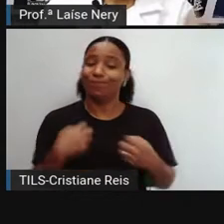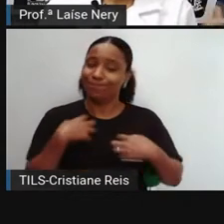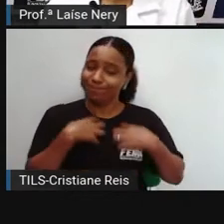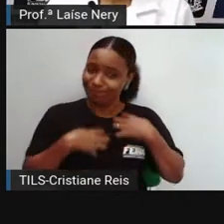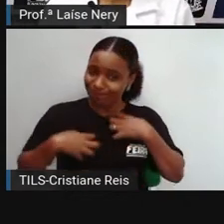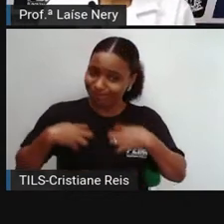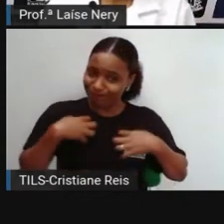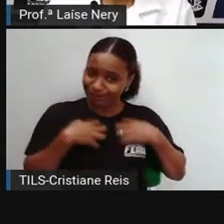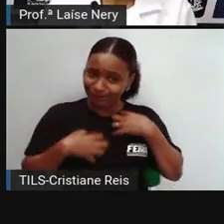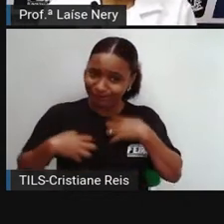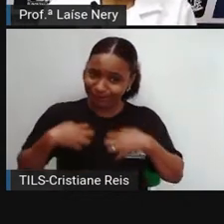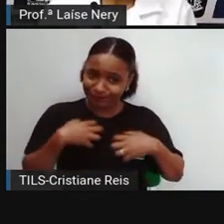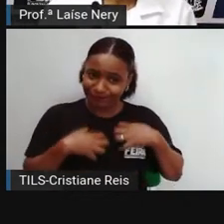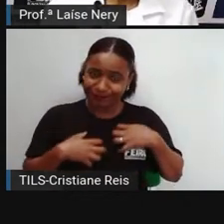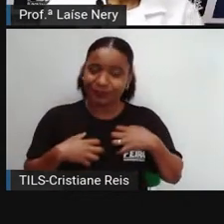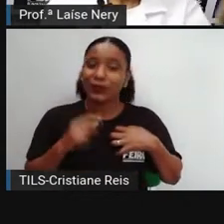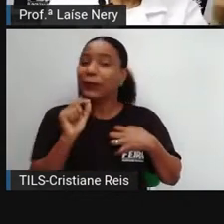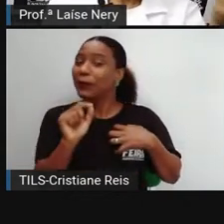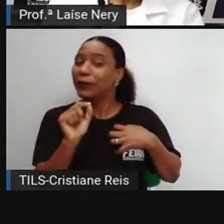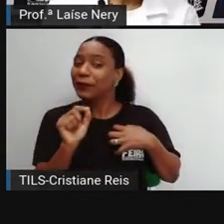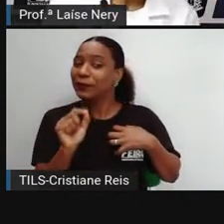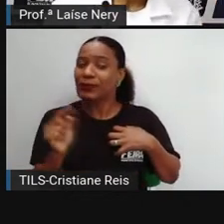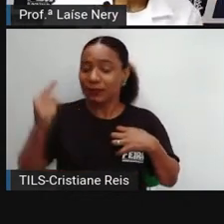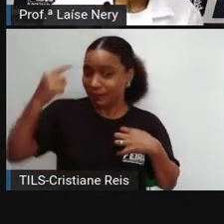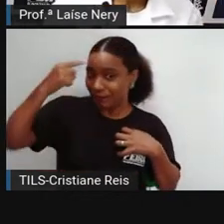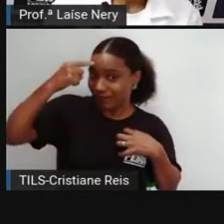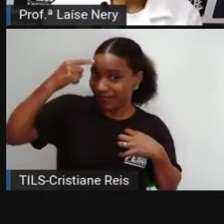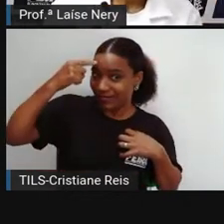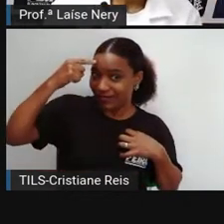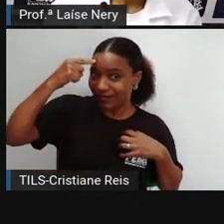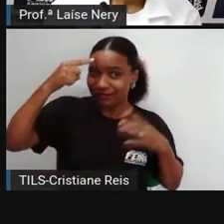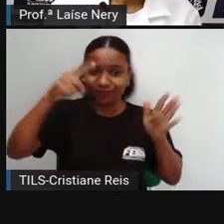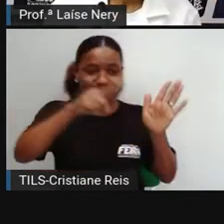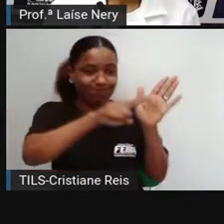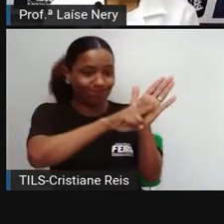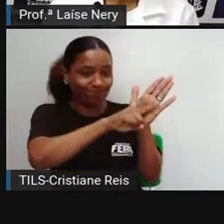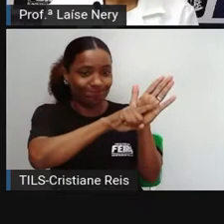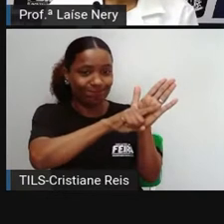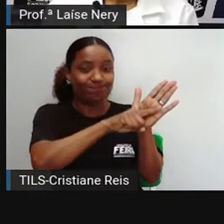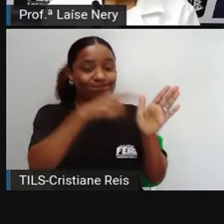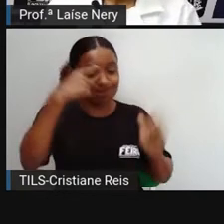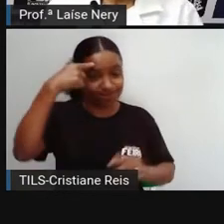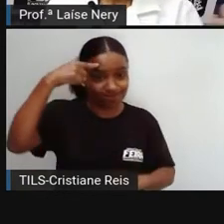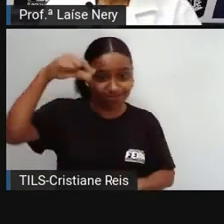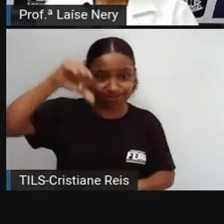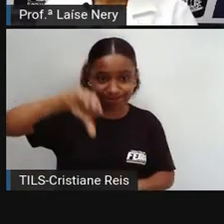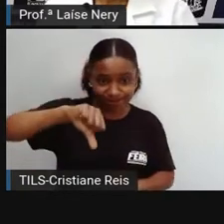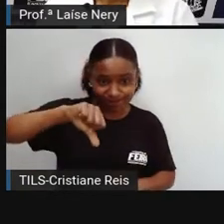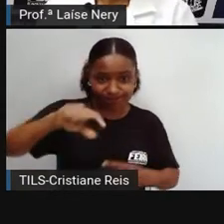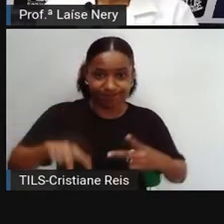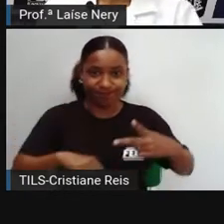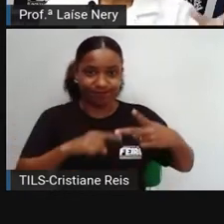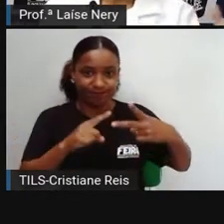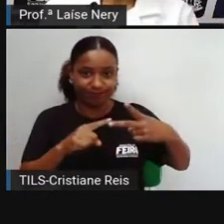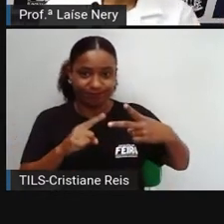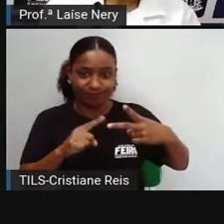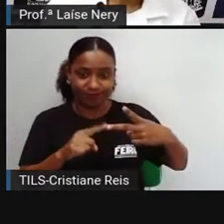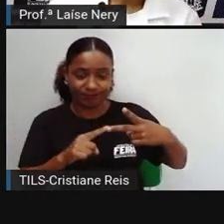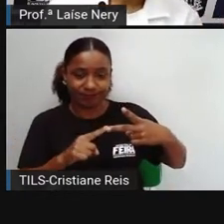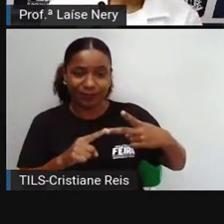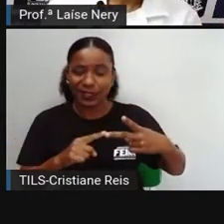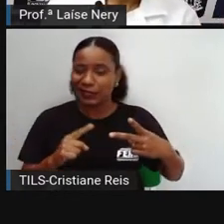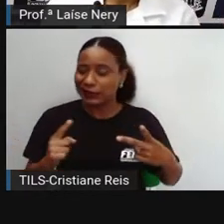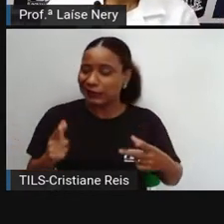E essas cargas podem ser pensamentos negativos, acreditar que não existe